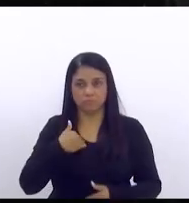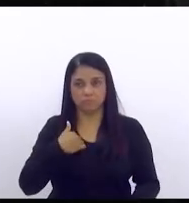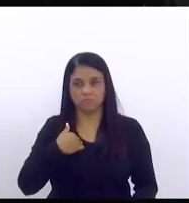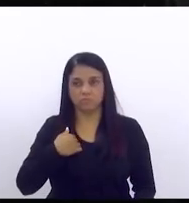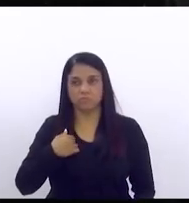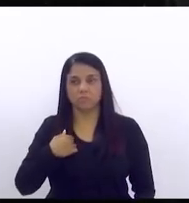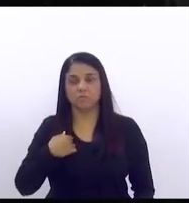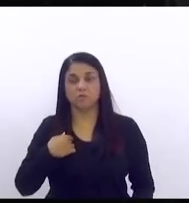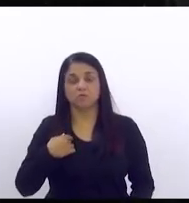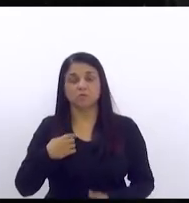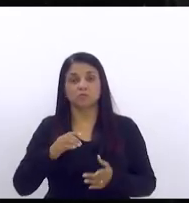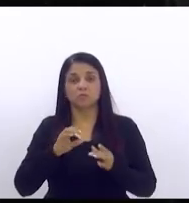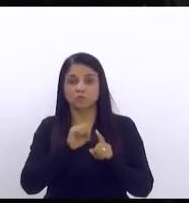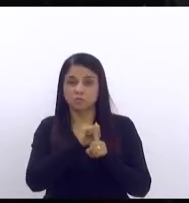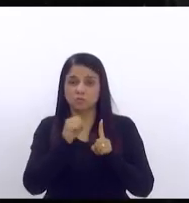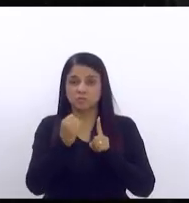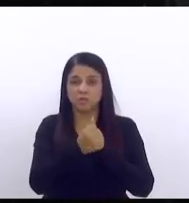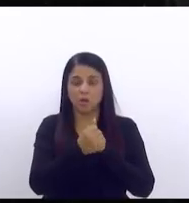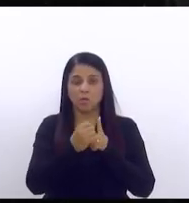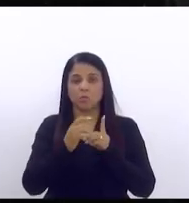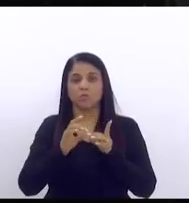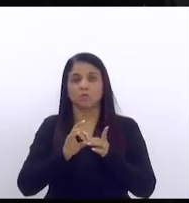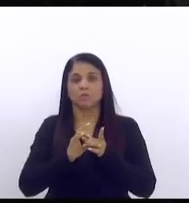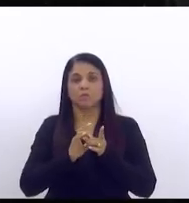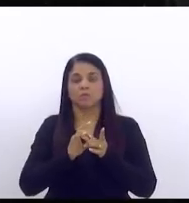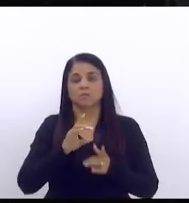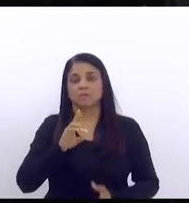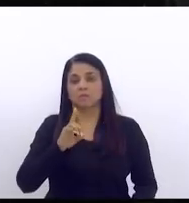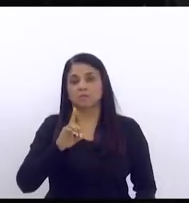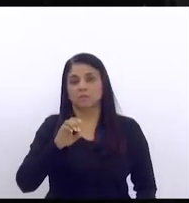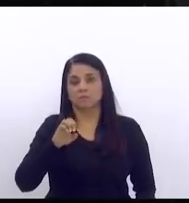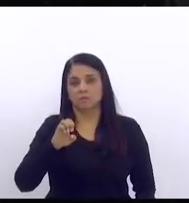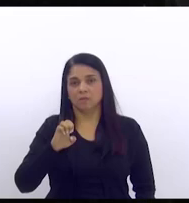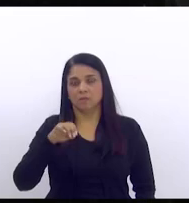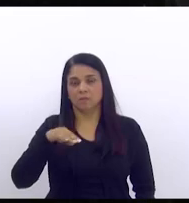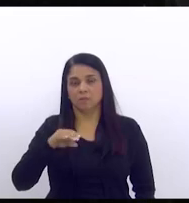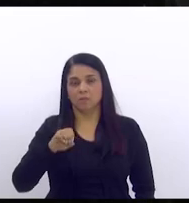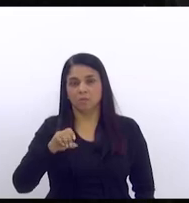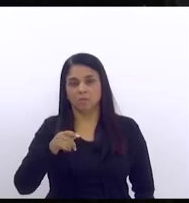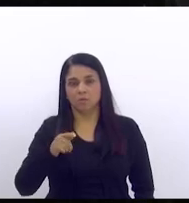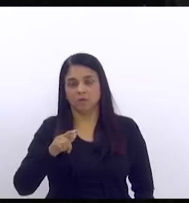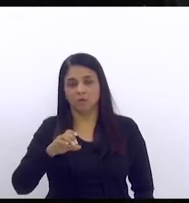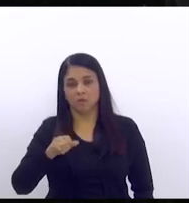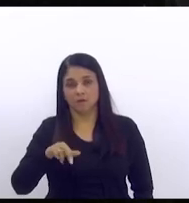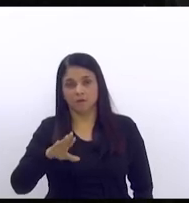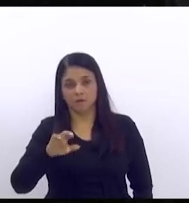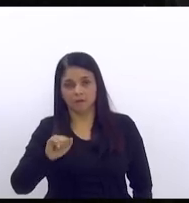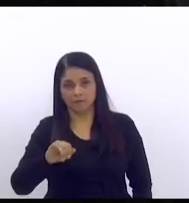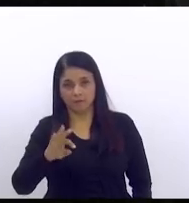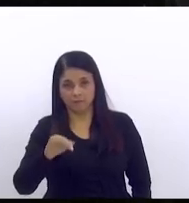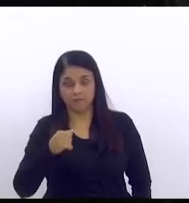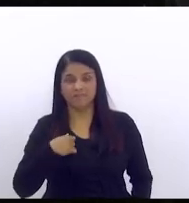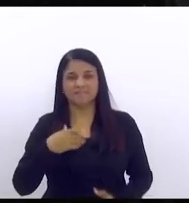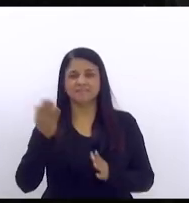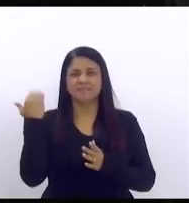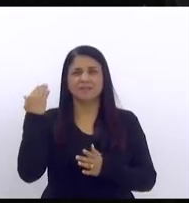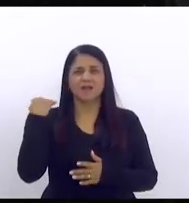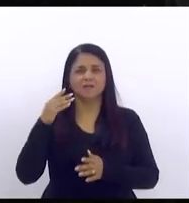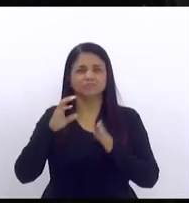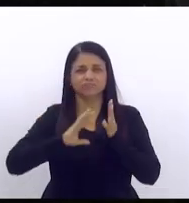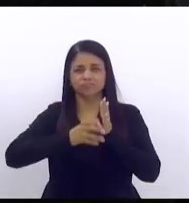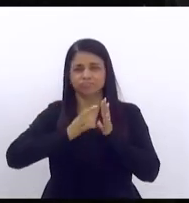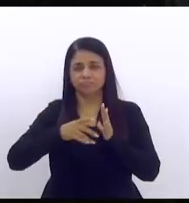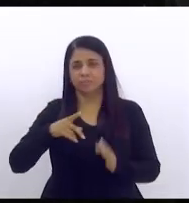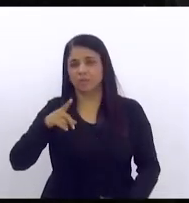social democrata nunca disse diferente disso desde que fui do PDT eu sou um